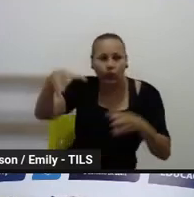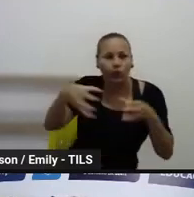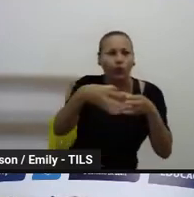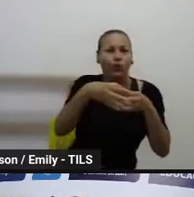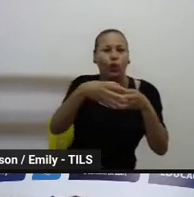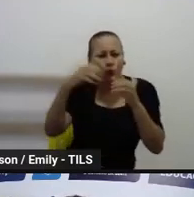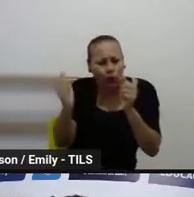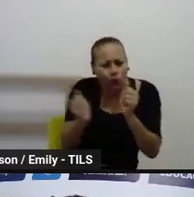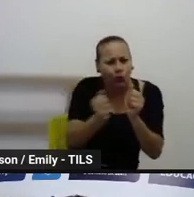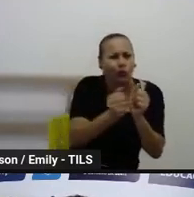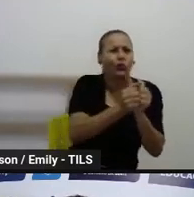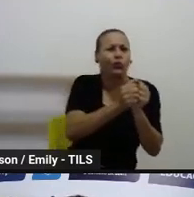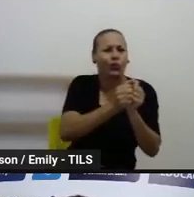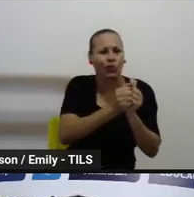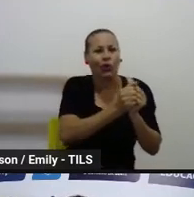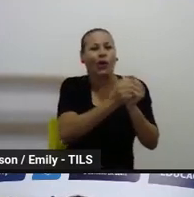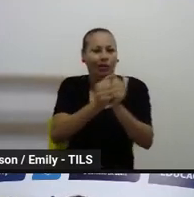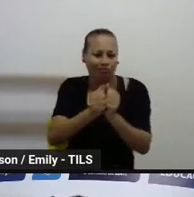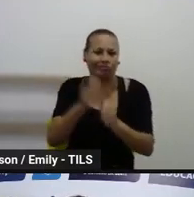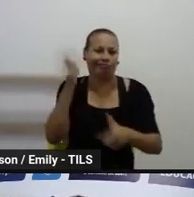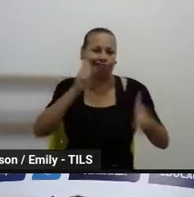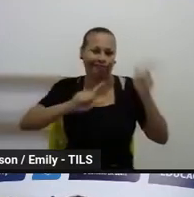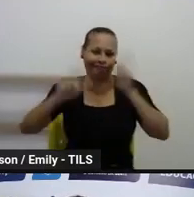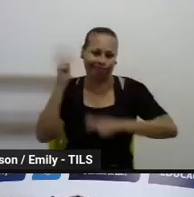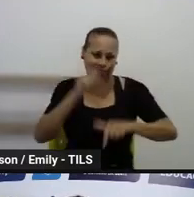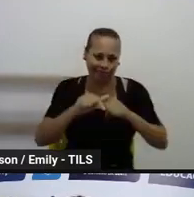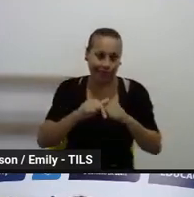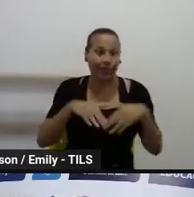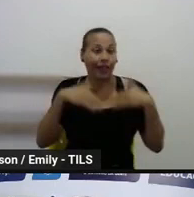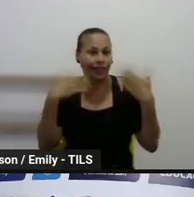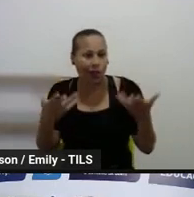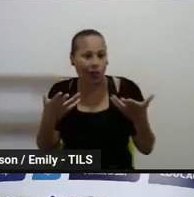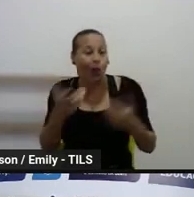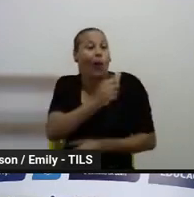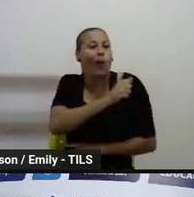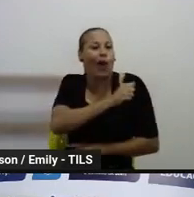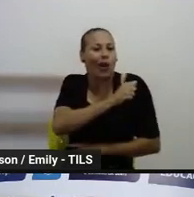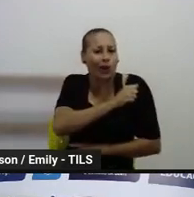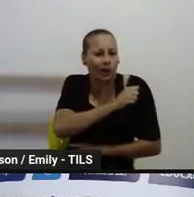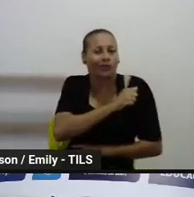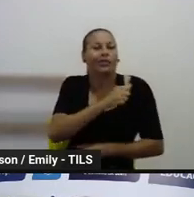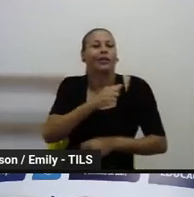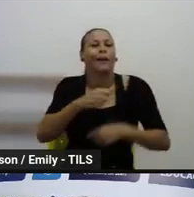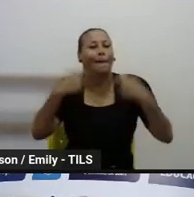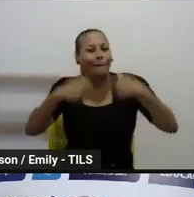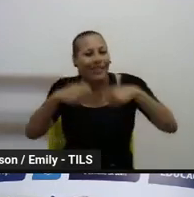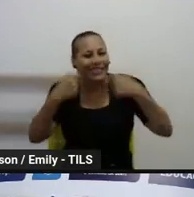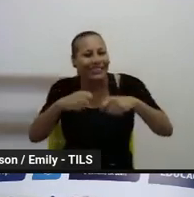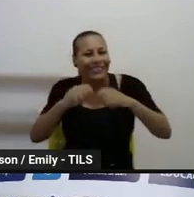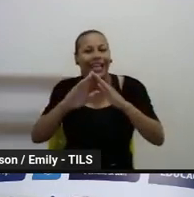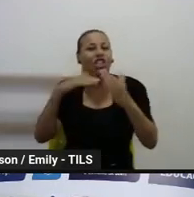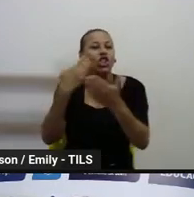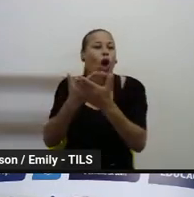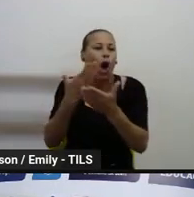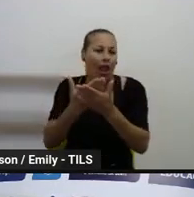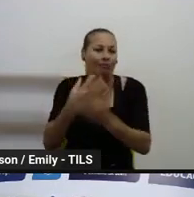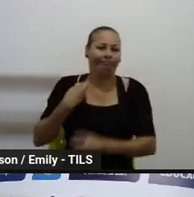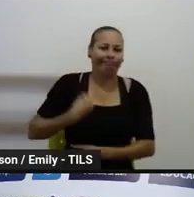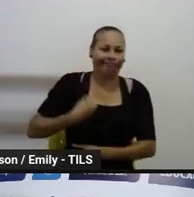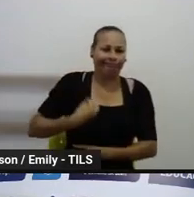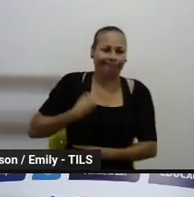a permanência desses estudantes é importantíssima, né, não adianta matricular se não tiver estratégias e caminhos